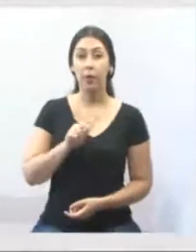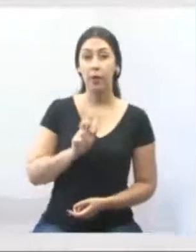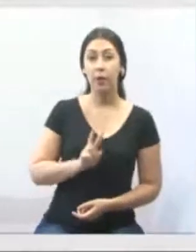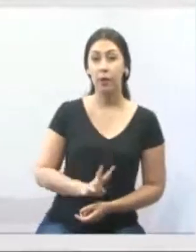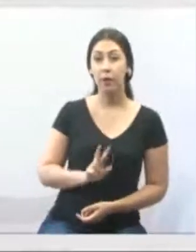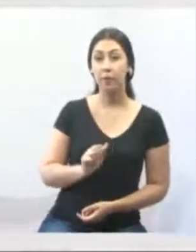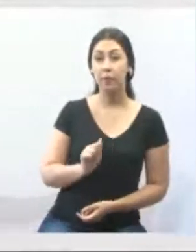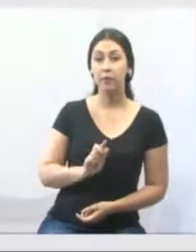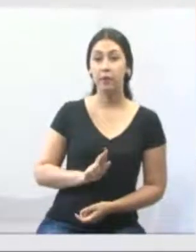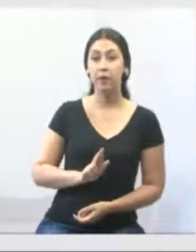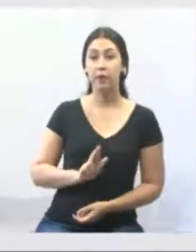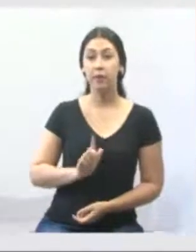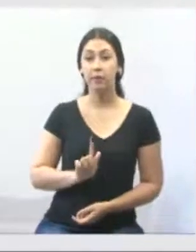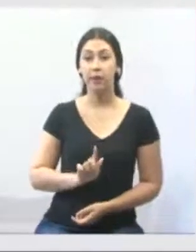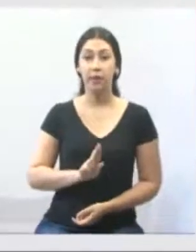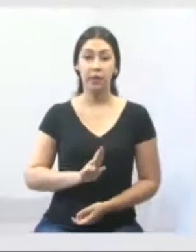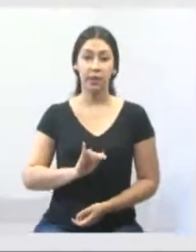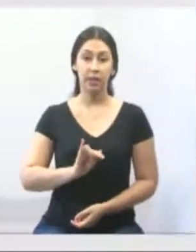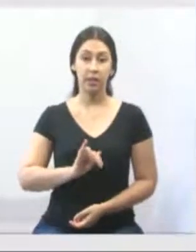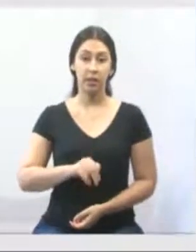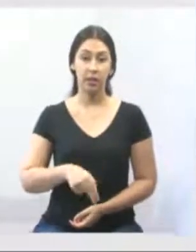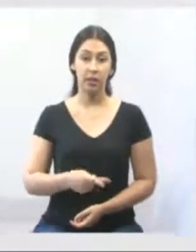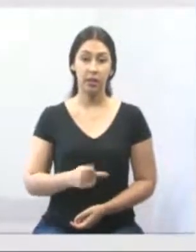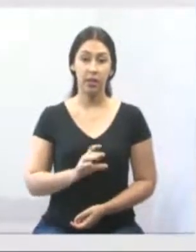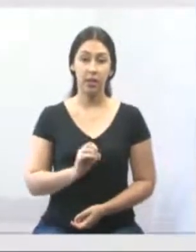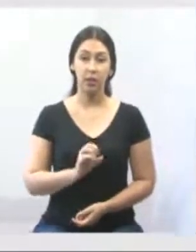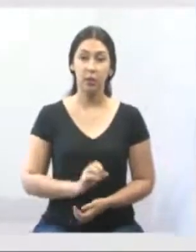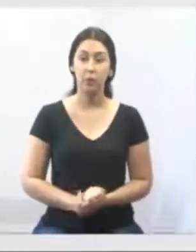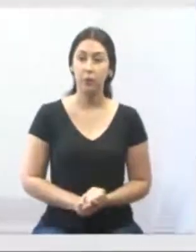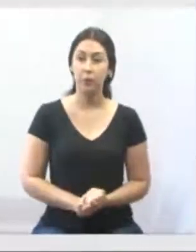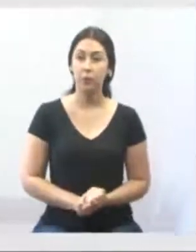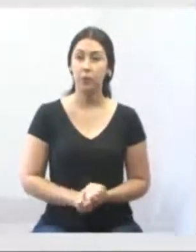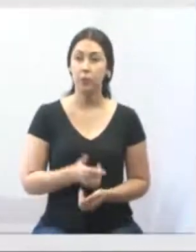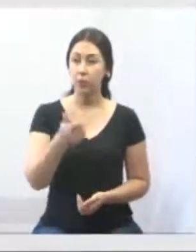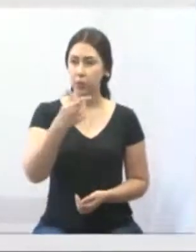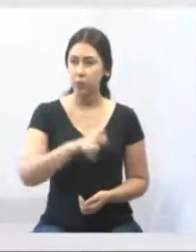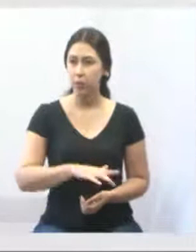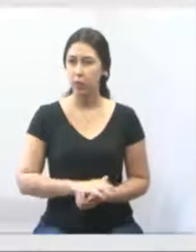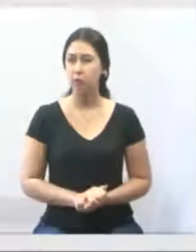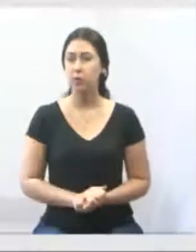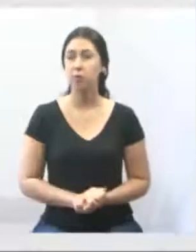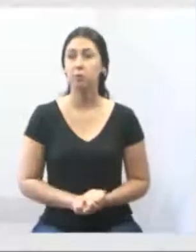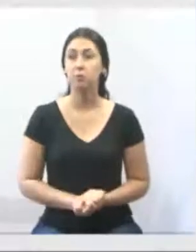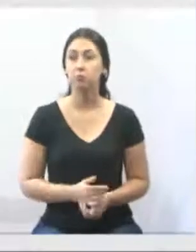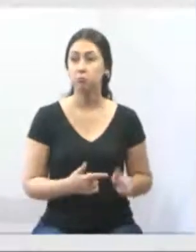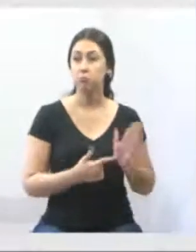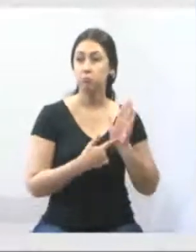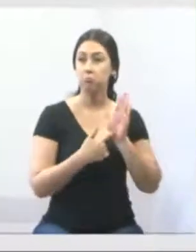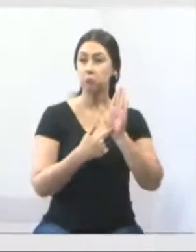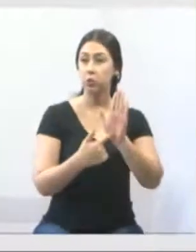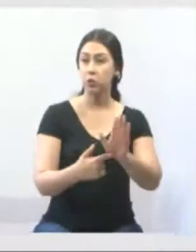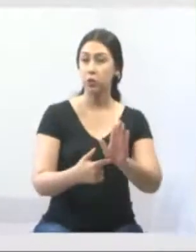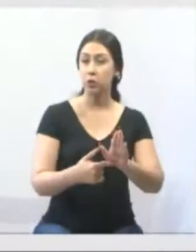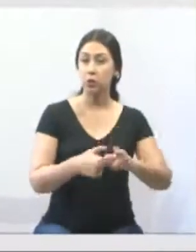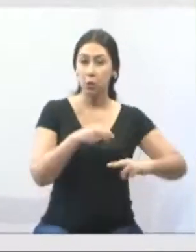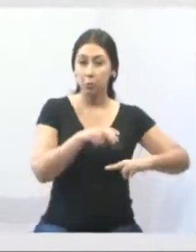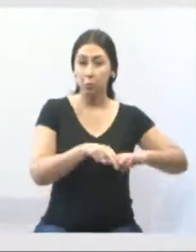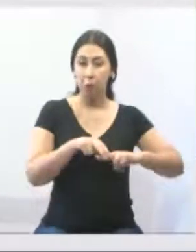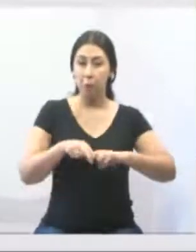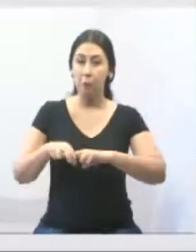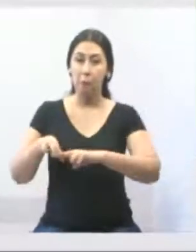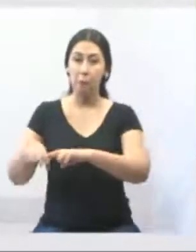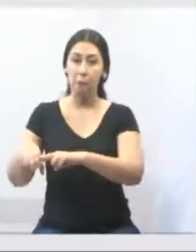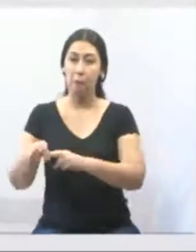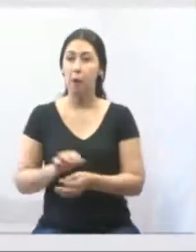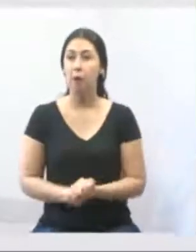Vaguinho do time do Paraíso, pode pôr mais uma foto? E aí está o banco de reserva,